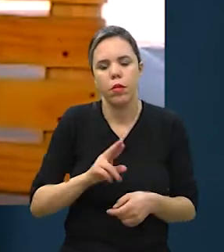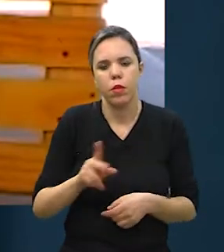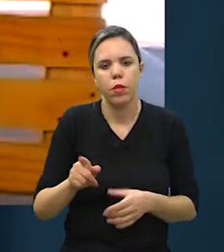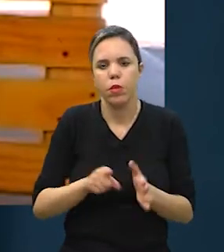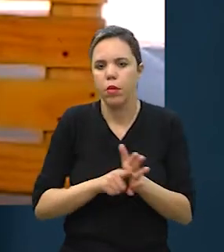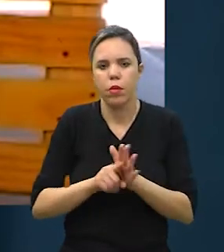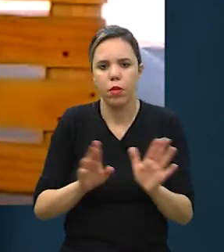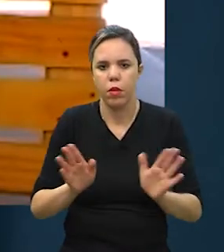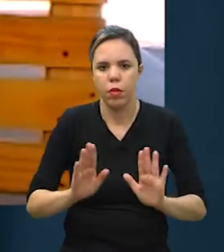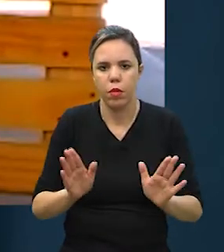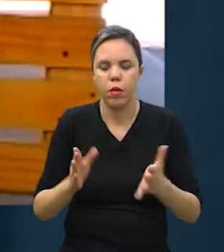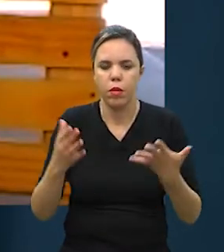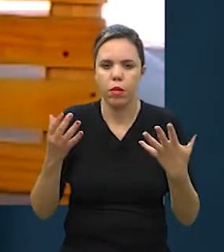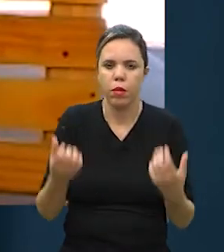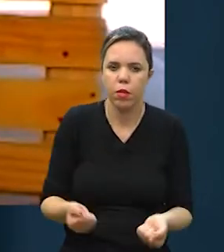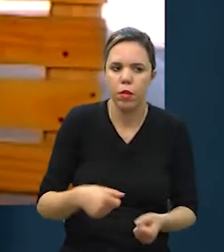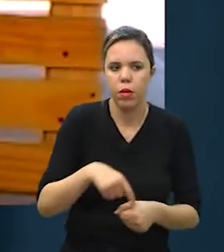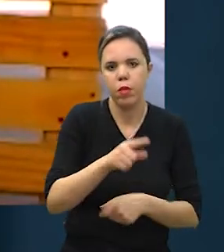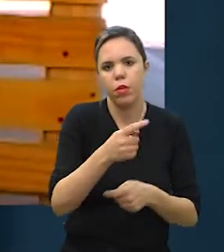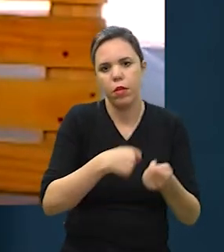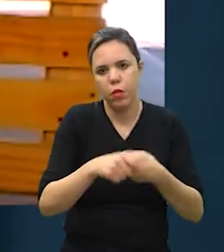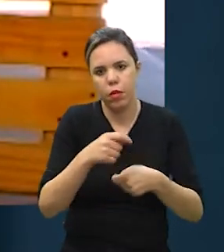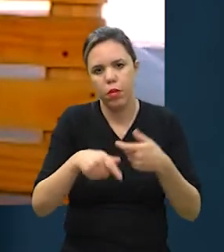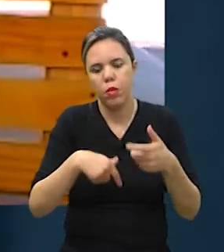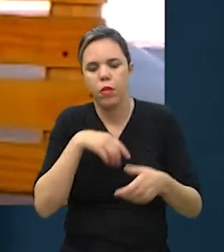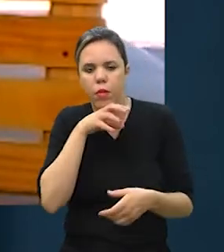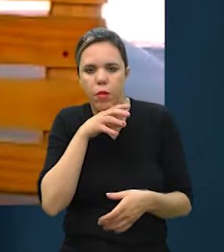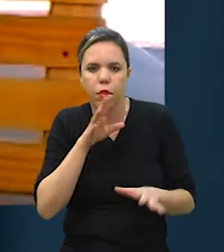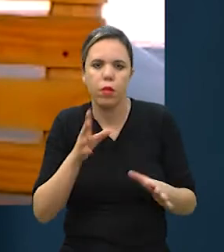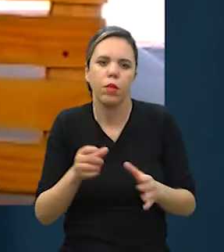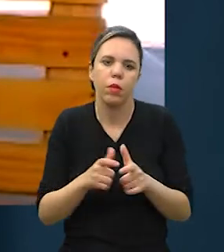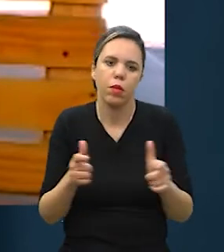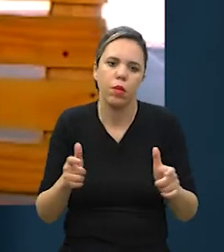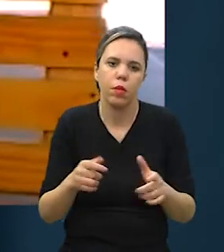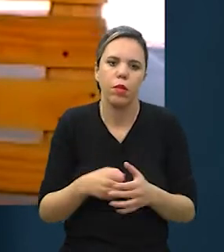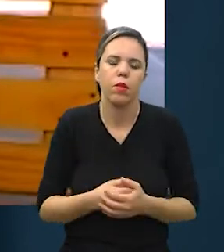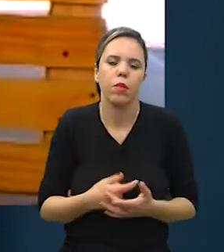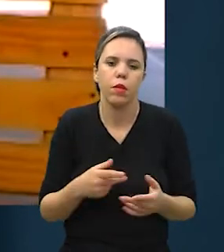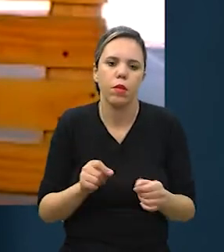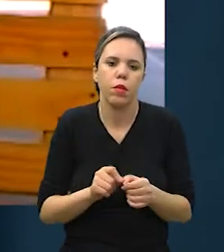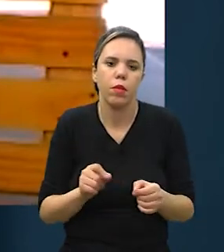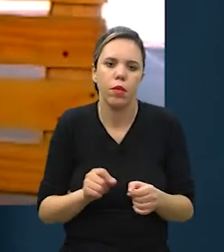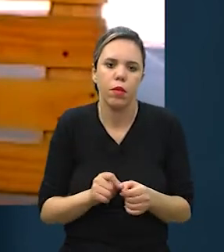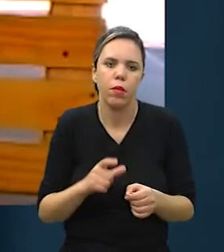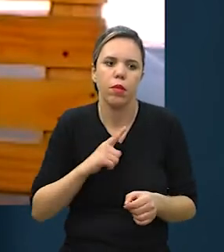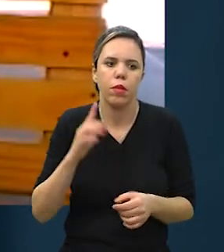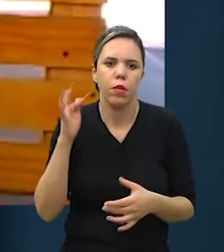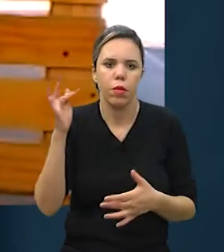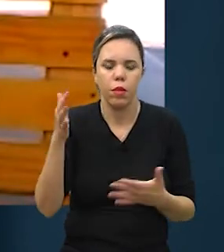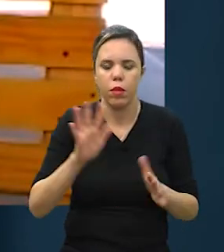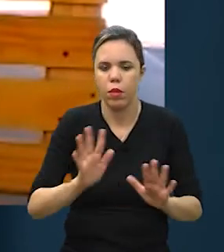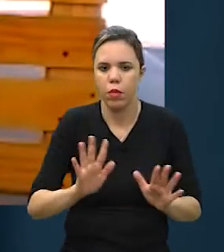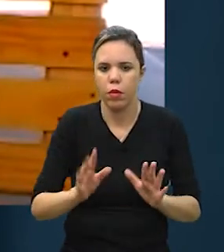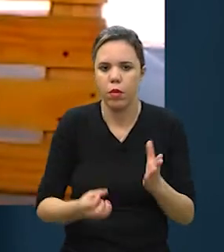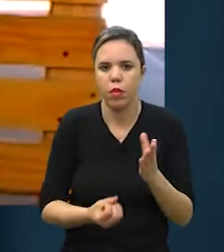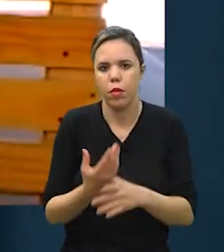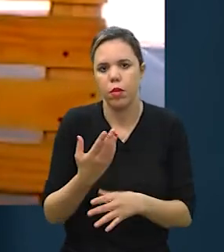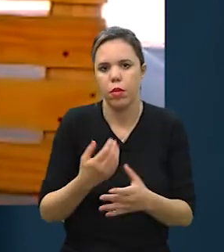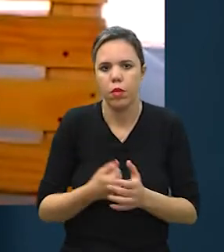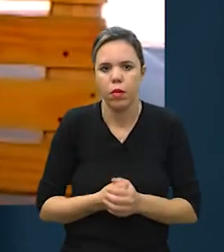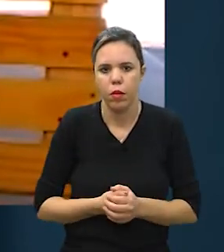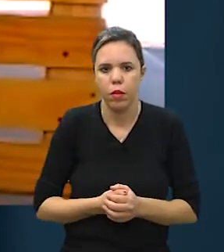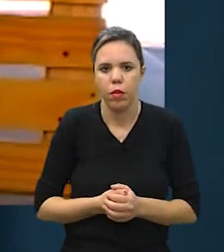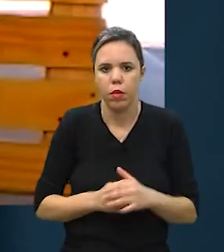Primeiramente, não foi estudado vamos para o mercado pet porque ele está em crescimento, é algo que tem futuro. Não,